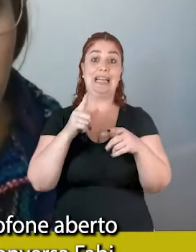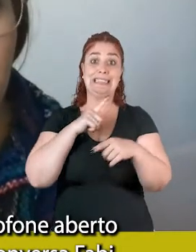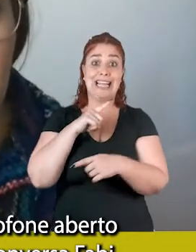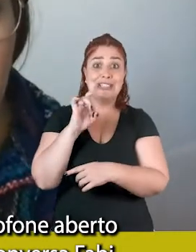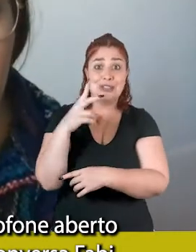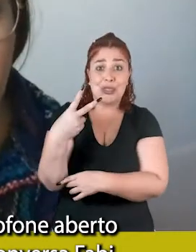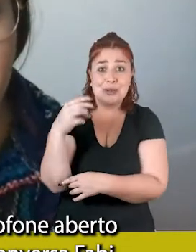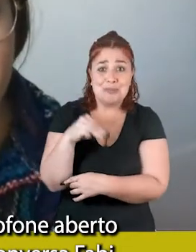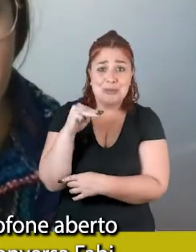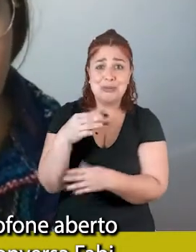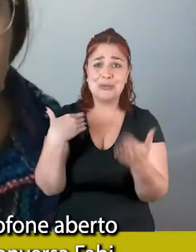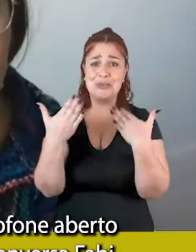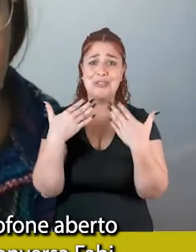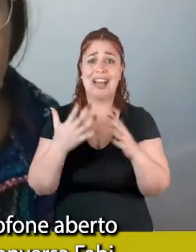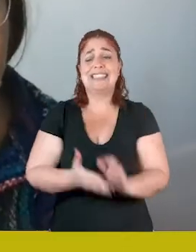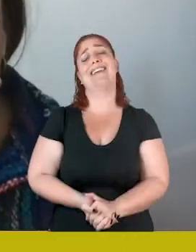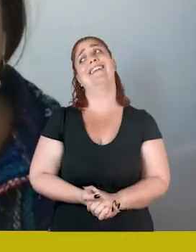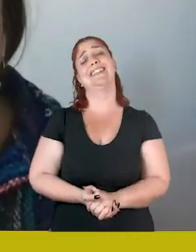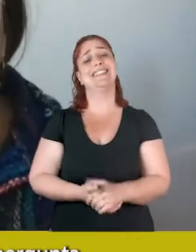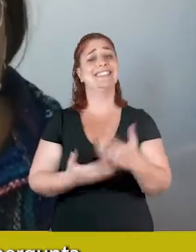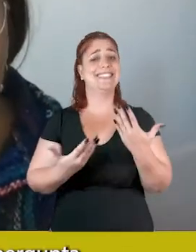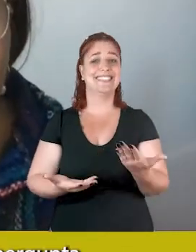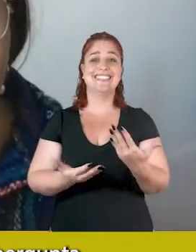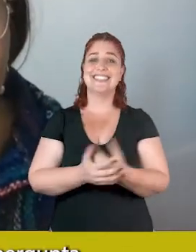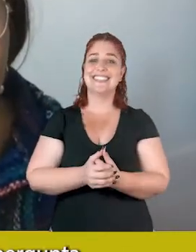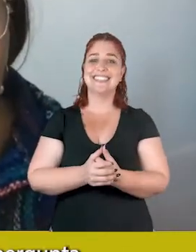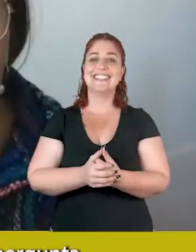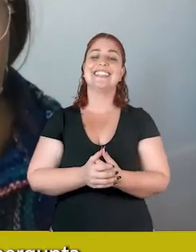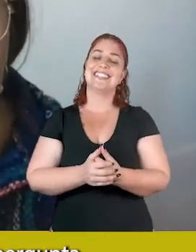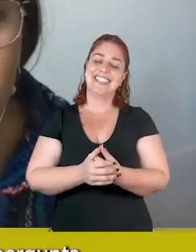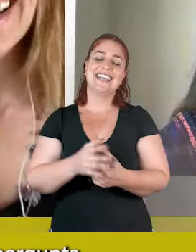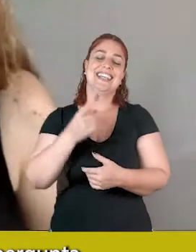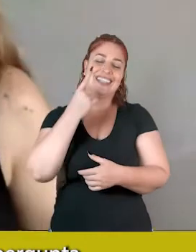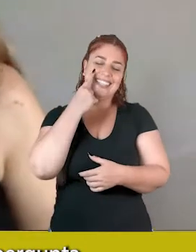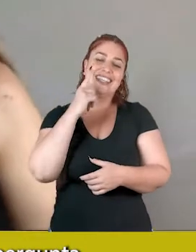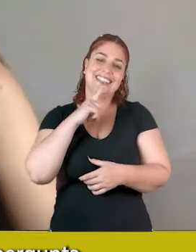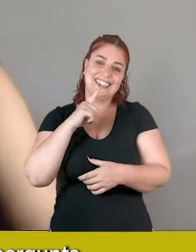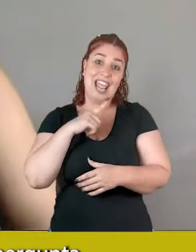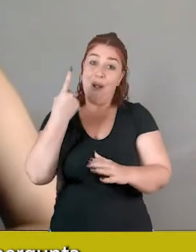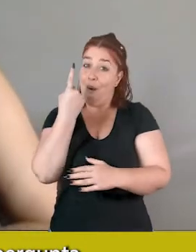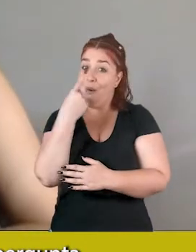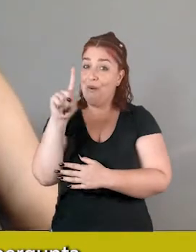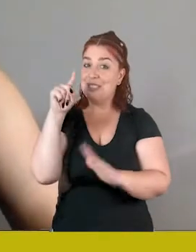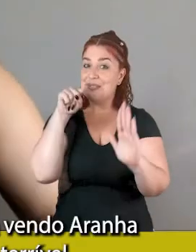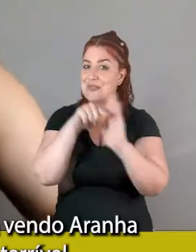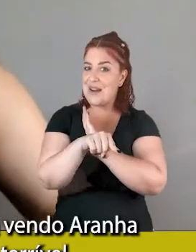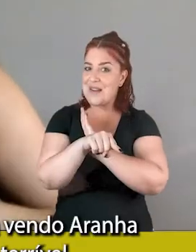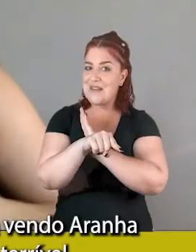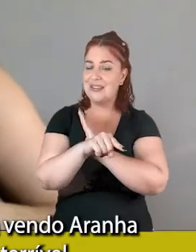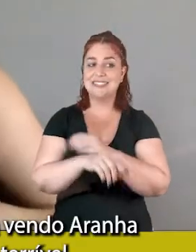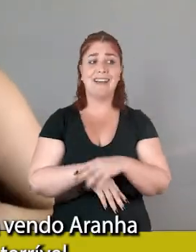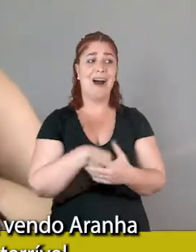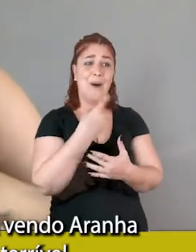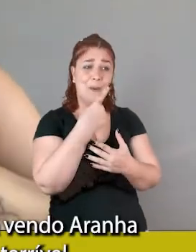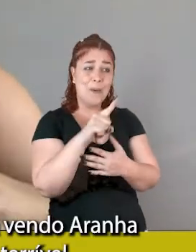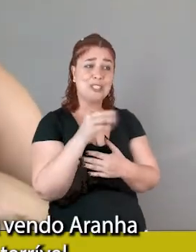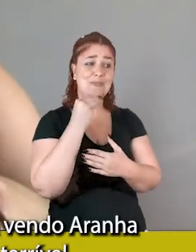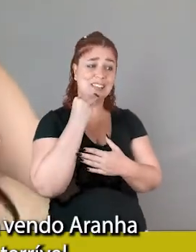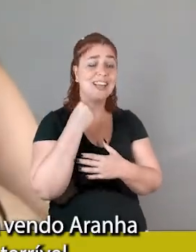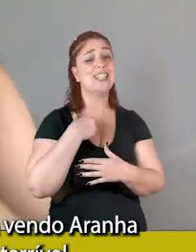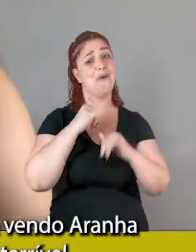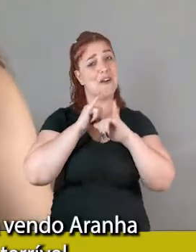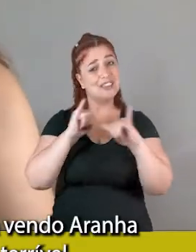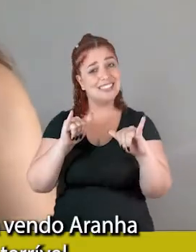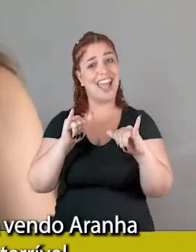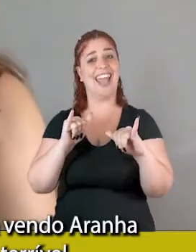dois minutos de conversa, Fabi, você tem aí a última pergunta. A última chance, avisei, eu